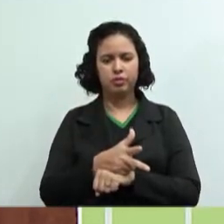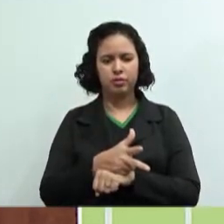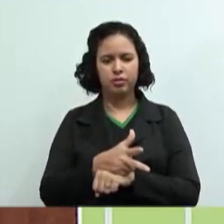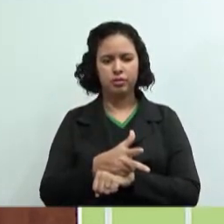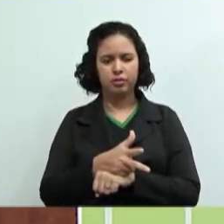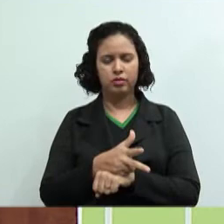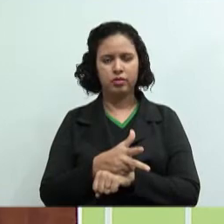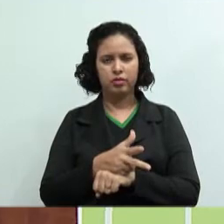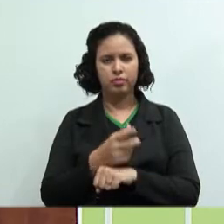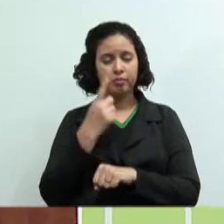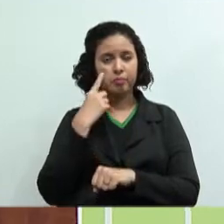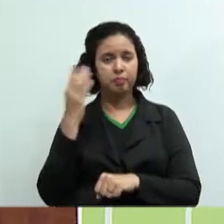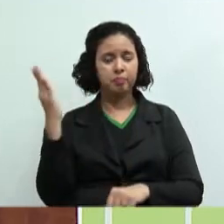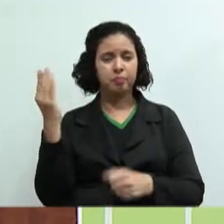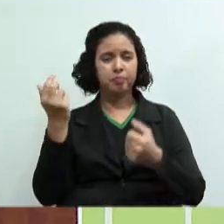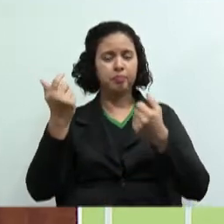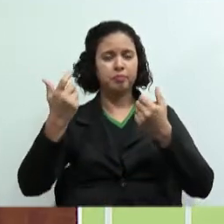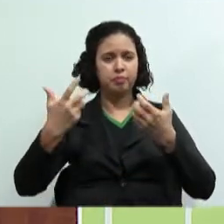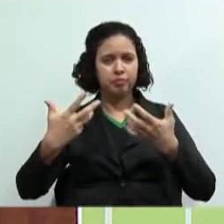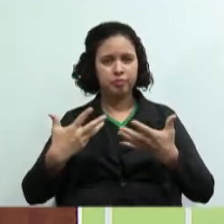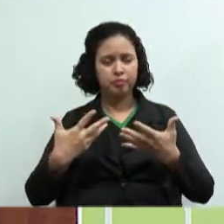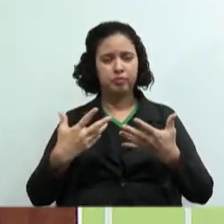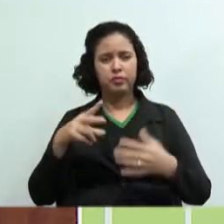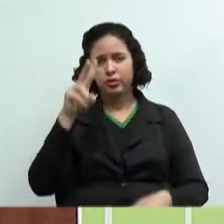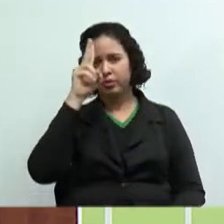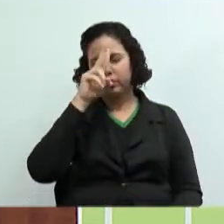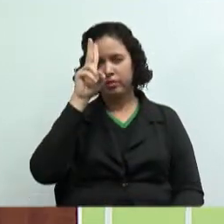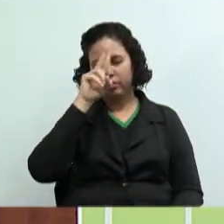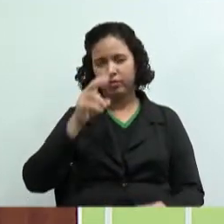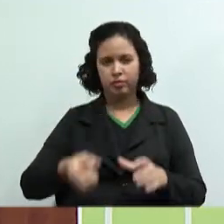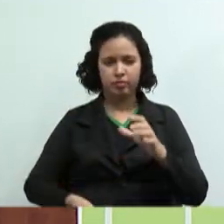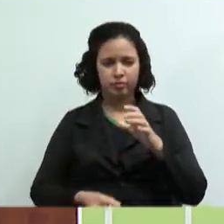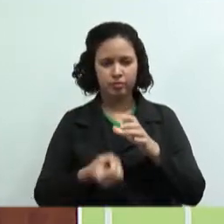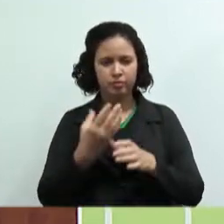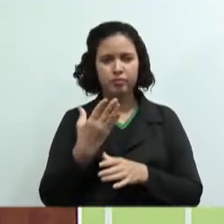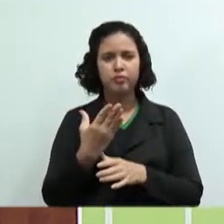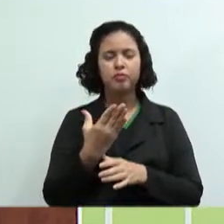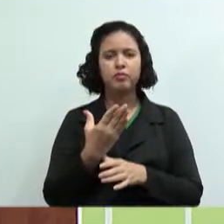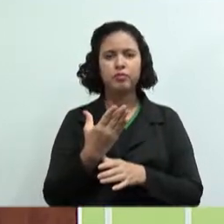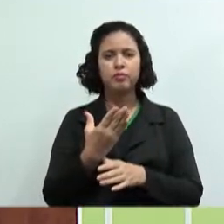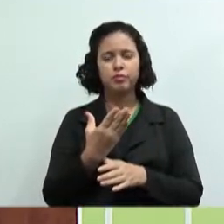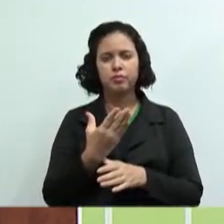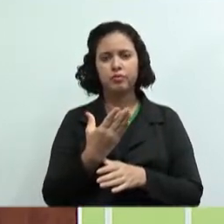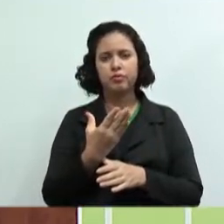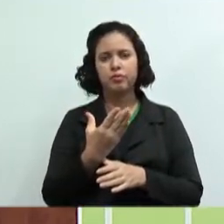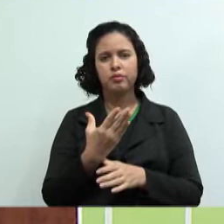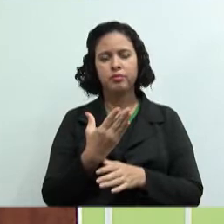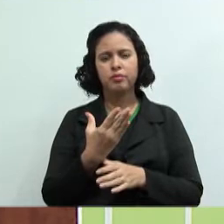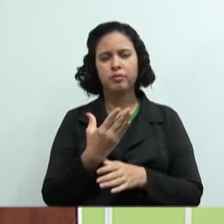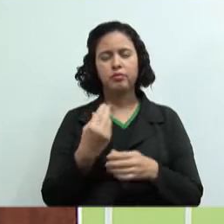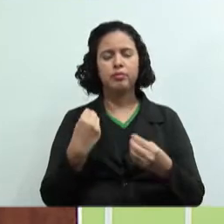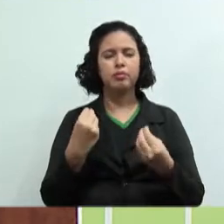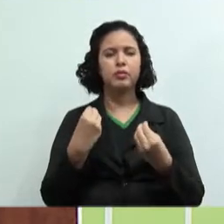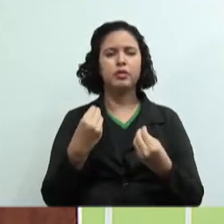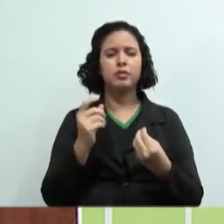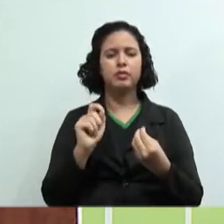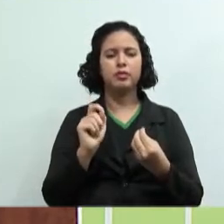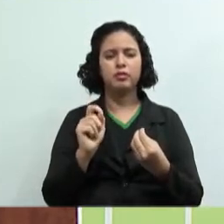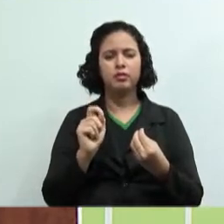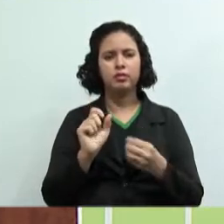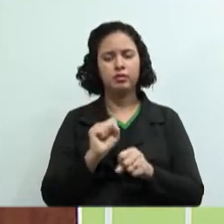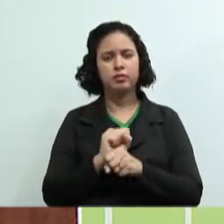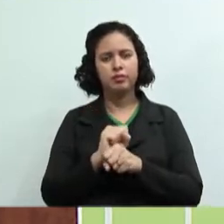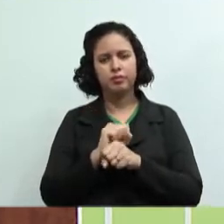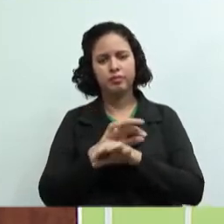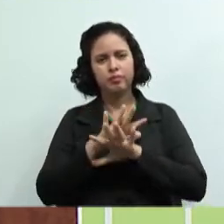que fala sobre a história do surgimento da contabilidade de custos, para clarear